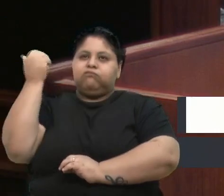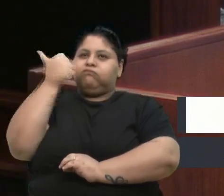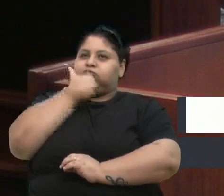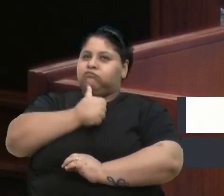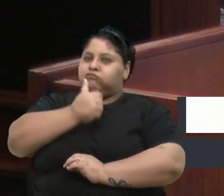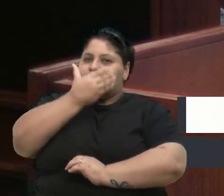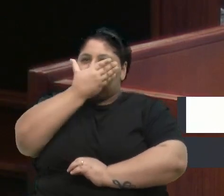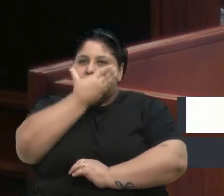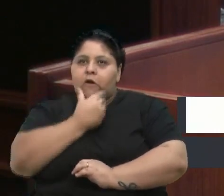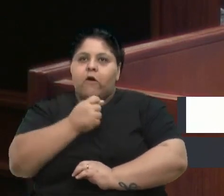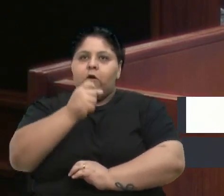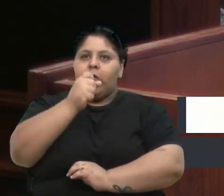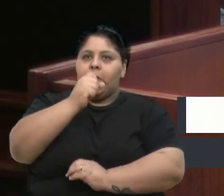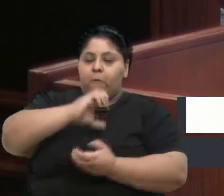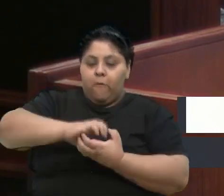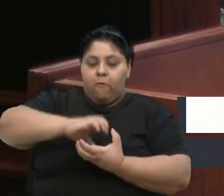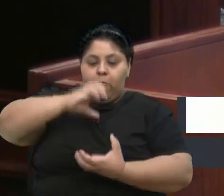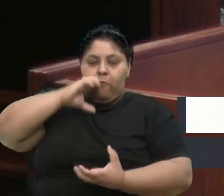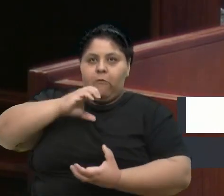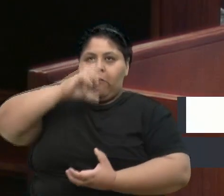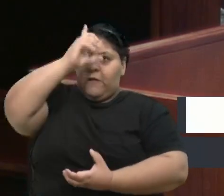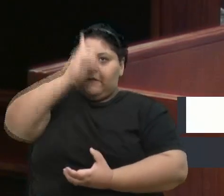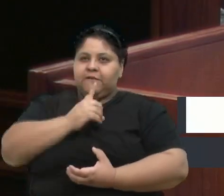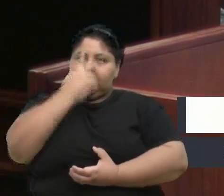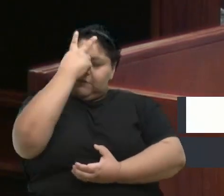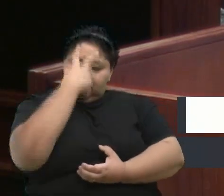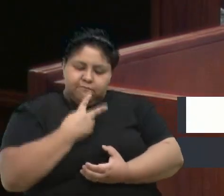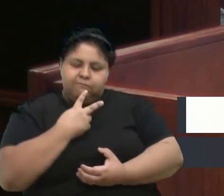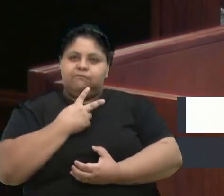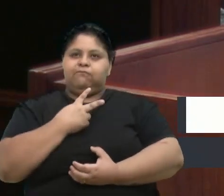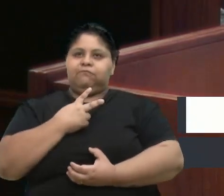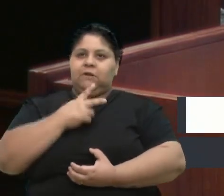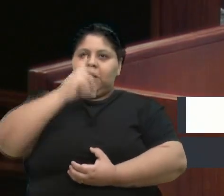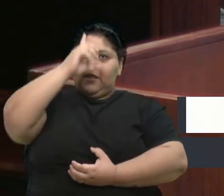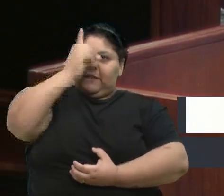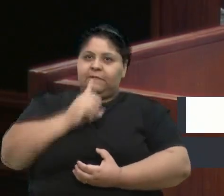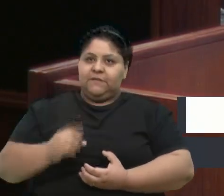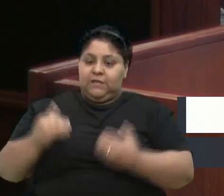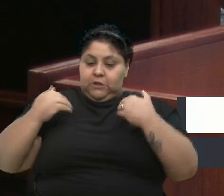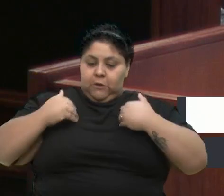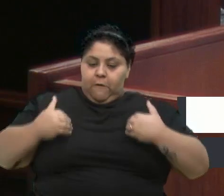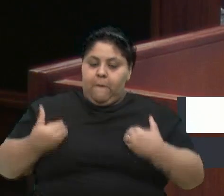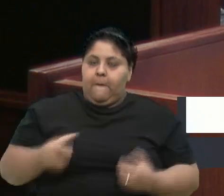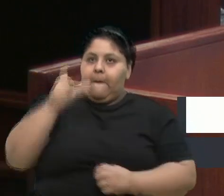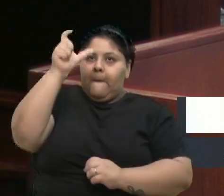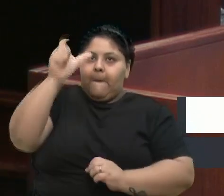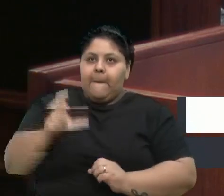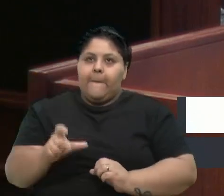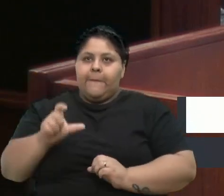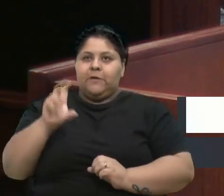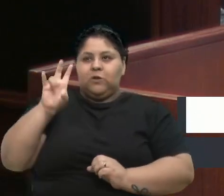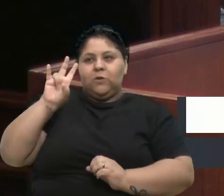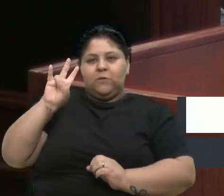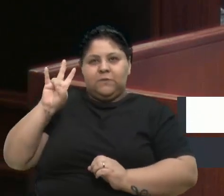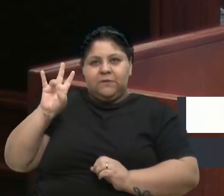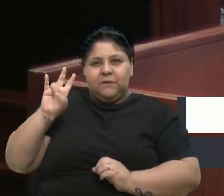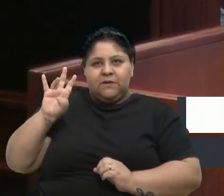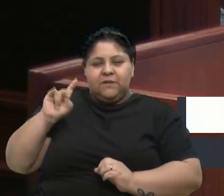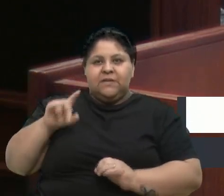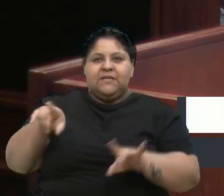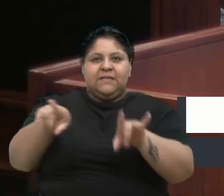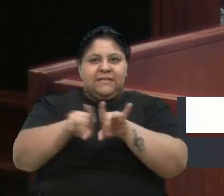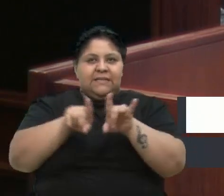homens, idosos, deficientes visuais, deficientes físicos, pessoas com dependência química, pessoas em